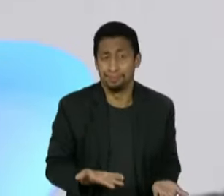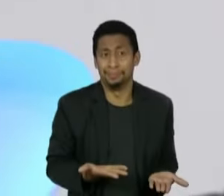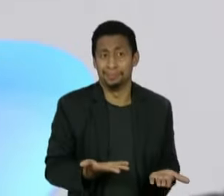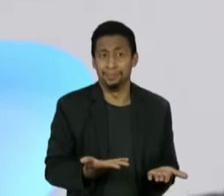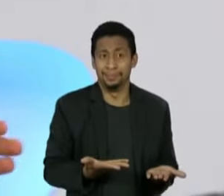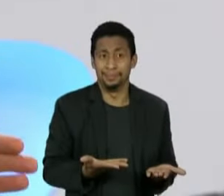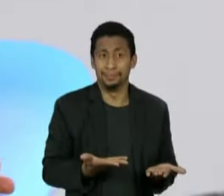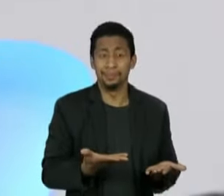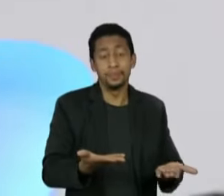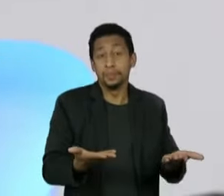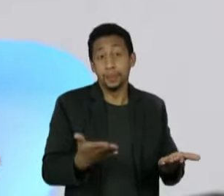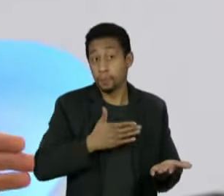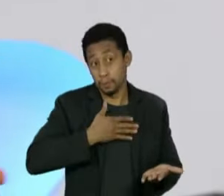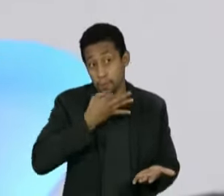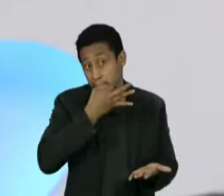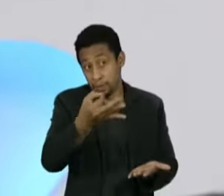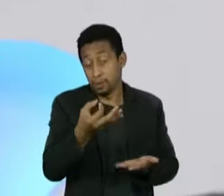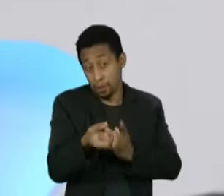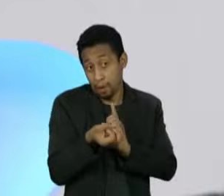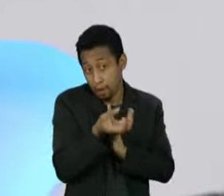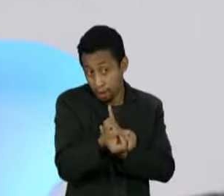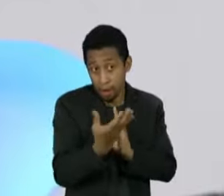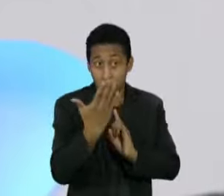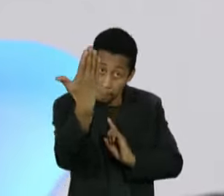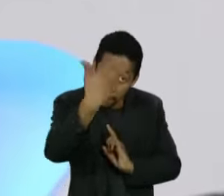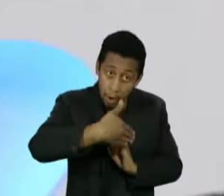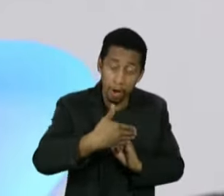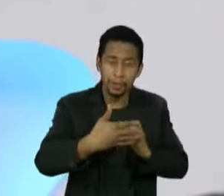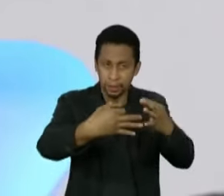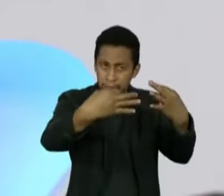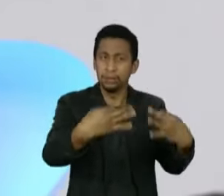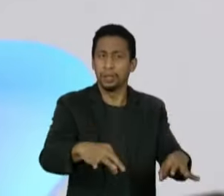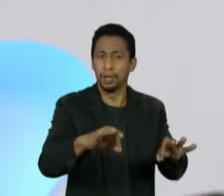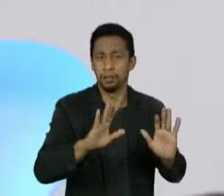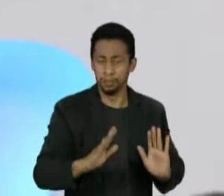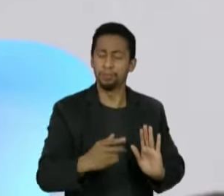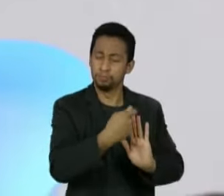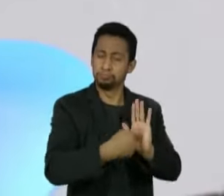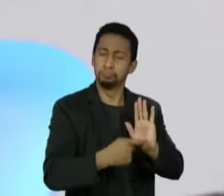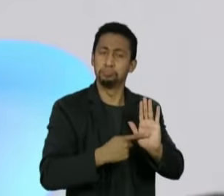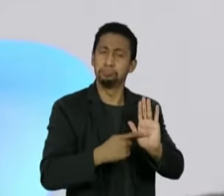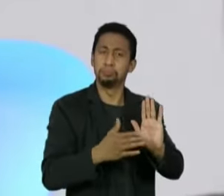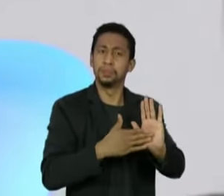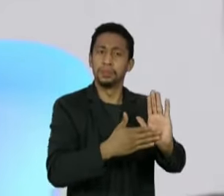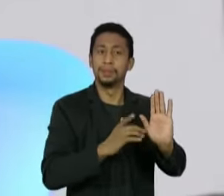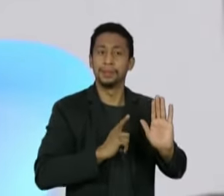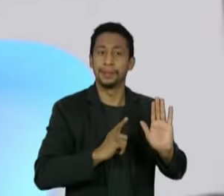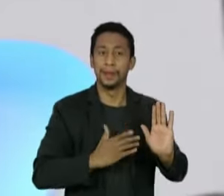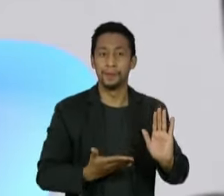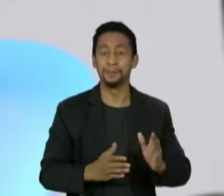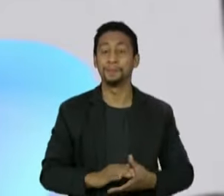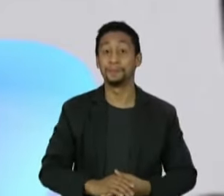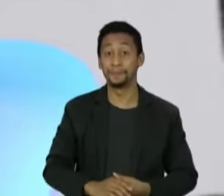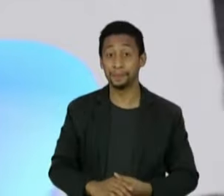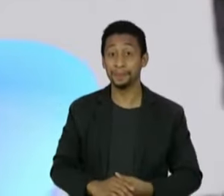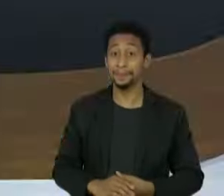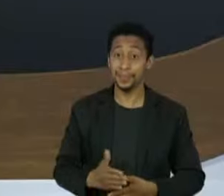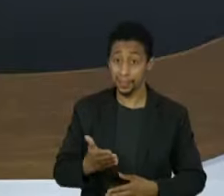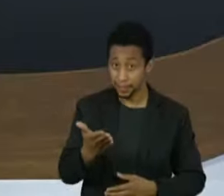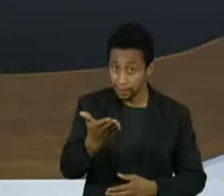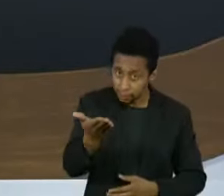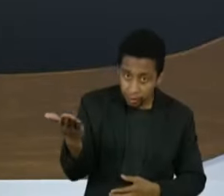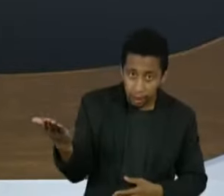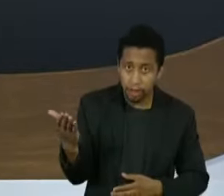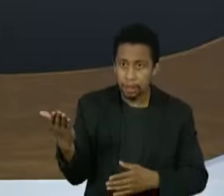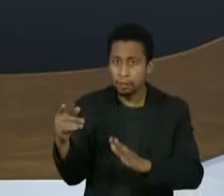concepção, estão devidamente elencadas e caracterizadas. Se vocês, ao longo da entrevista, quiserem